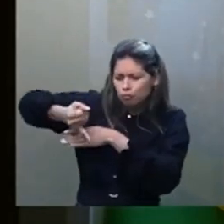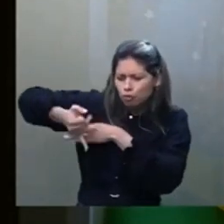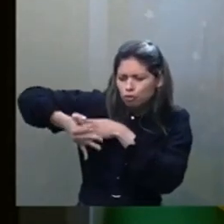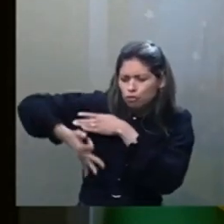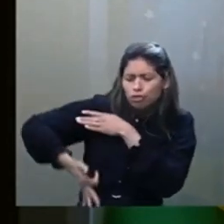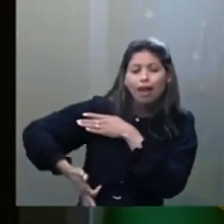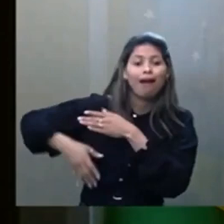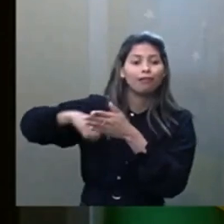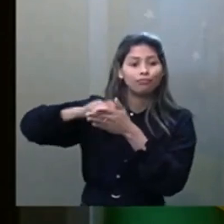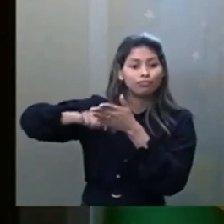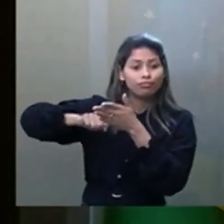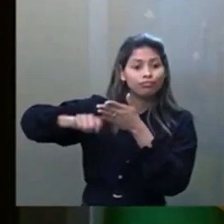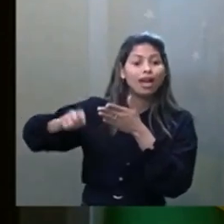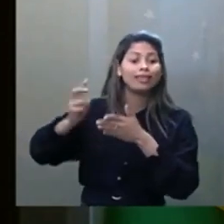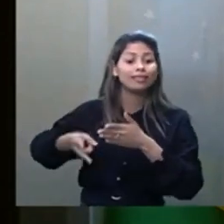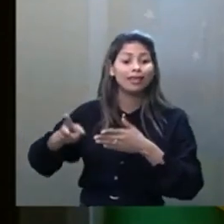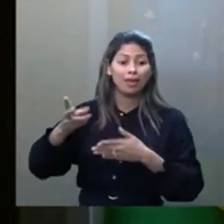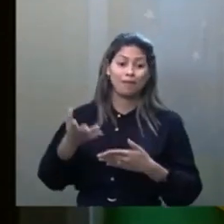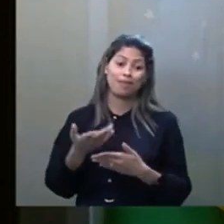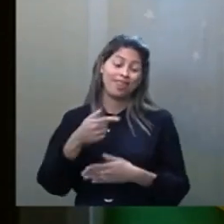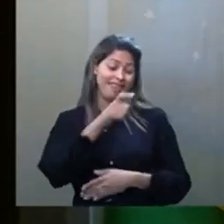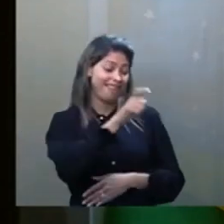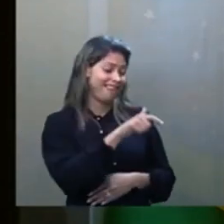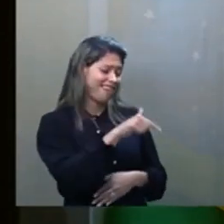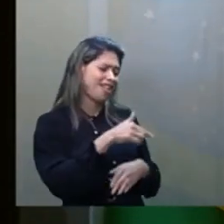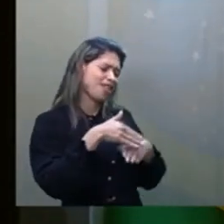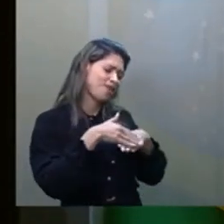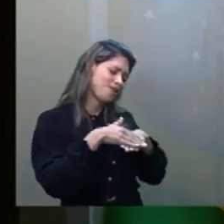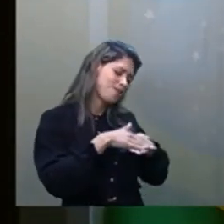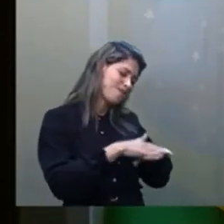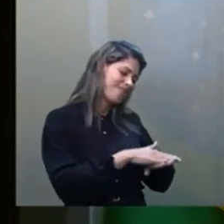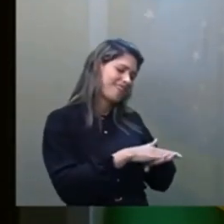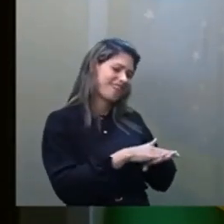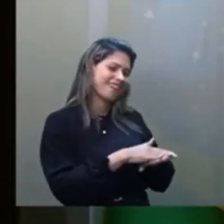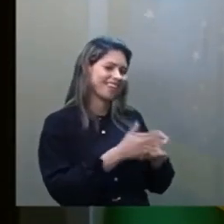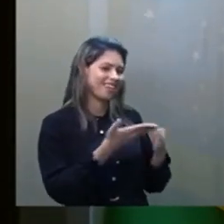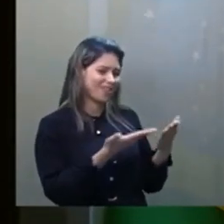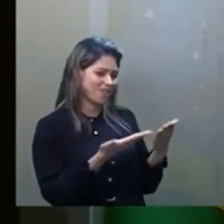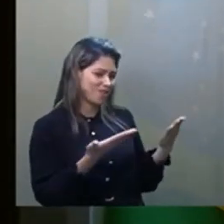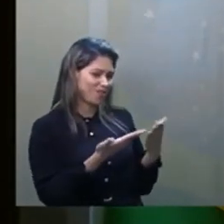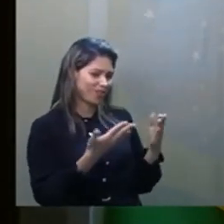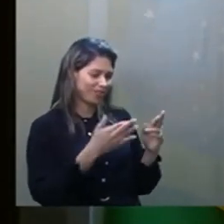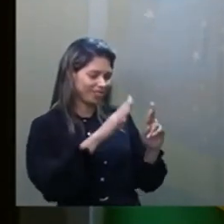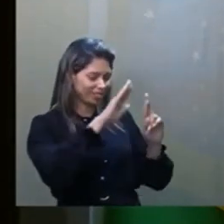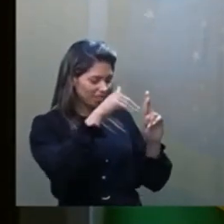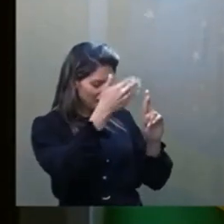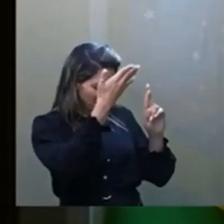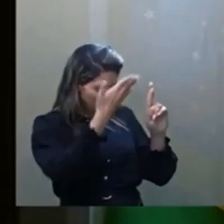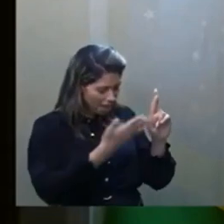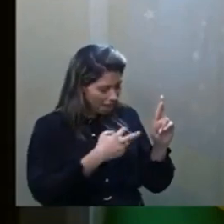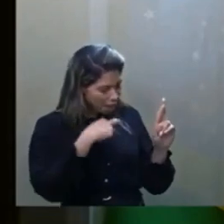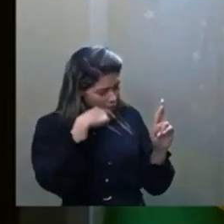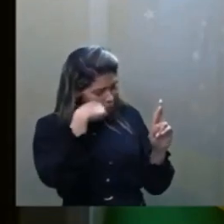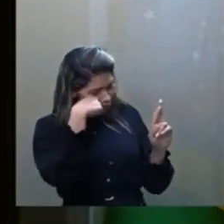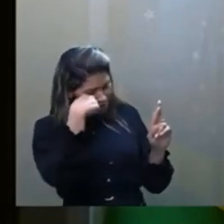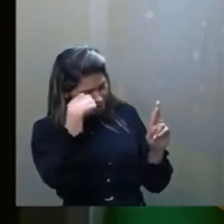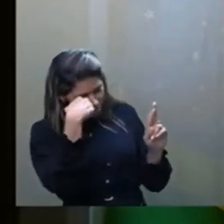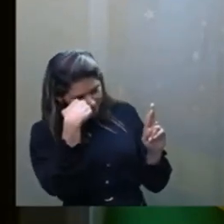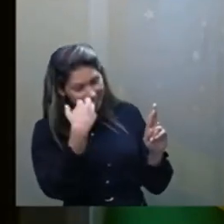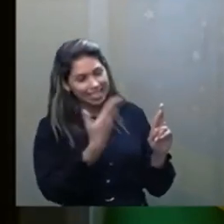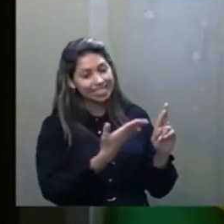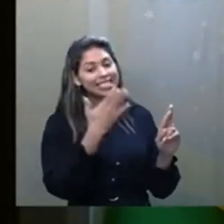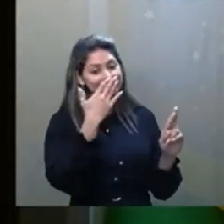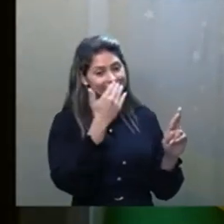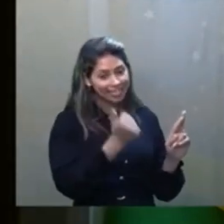humildade, além de humilde, ele era modesto, não é? Por isso deve estar todo envergonhadinho com essa homenagem, mas ele sabe que é para o bem, ele sabe que nós